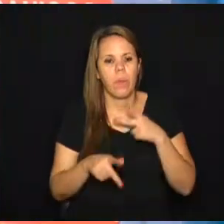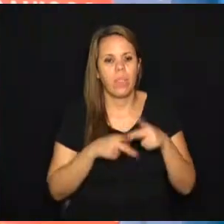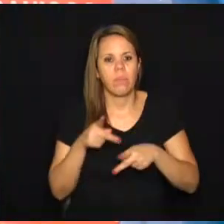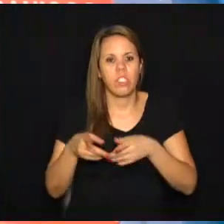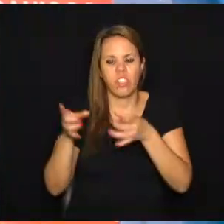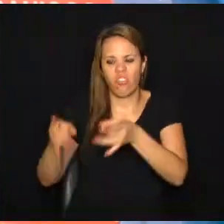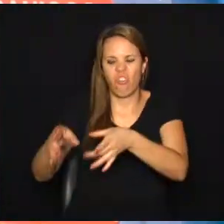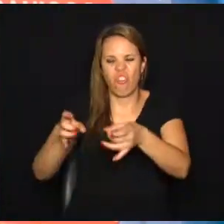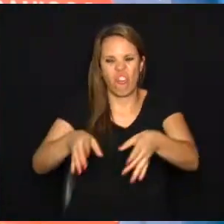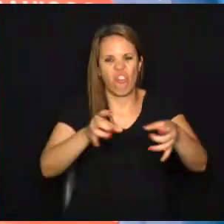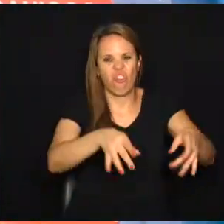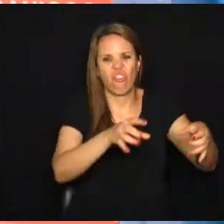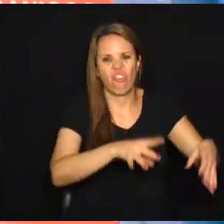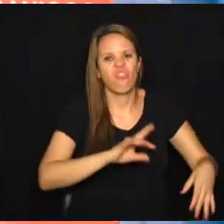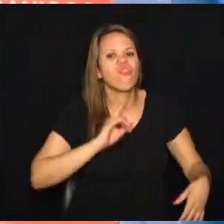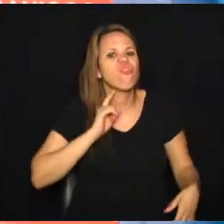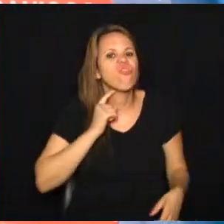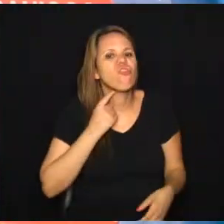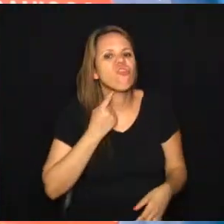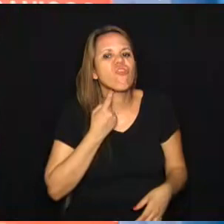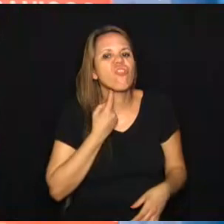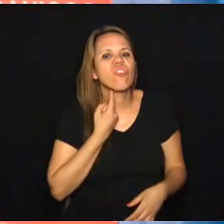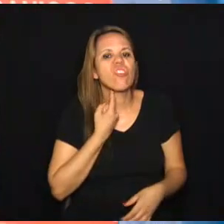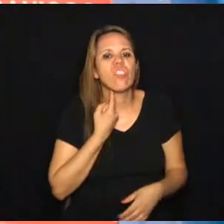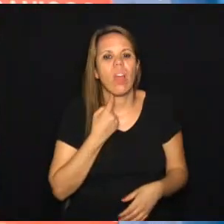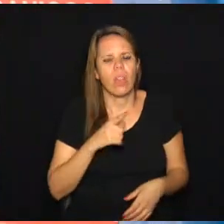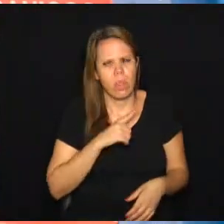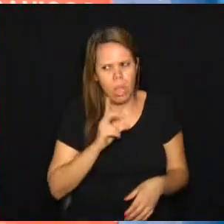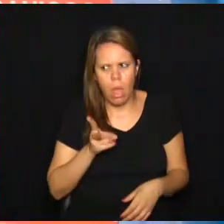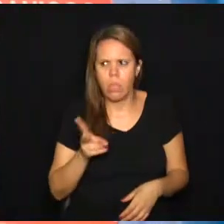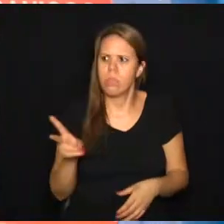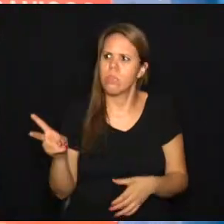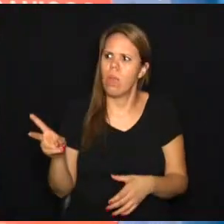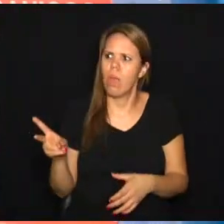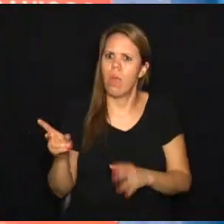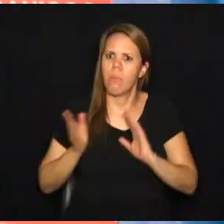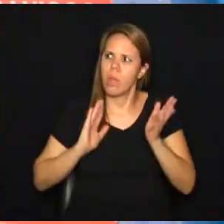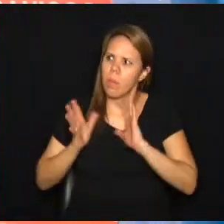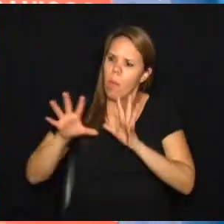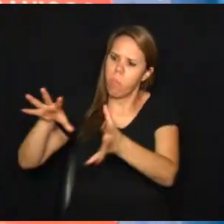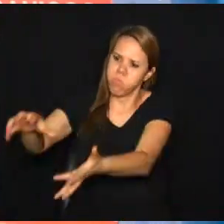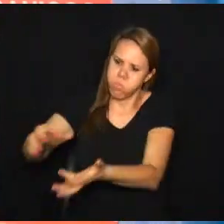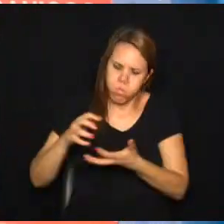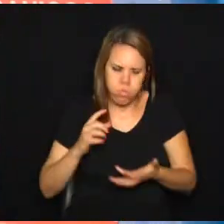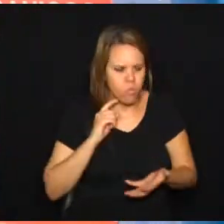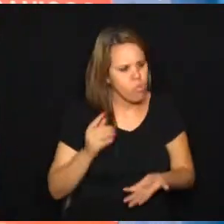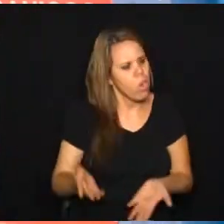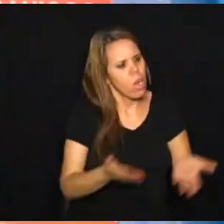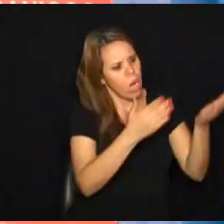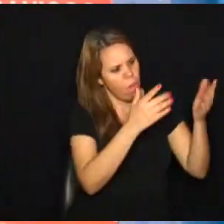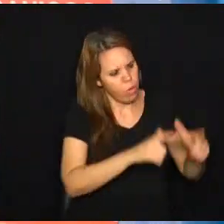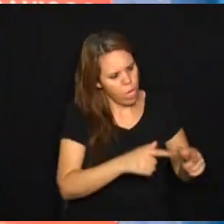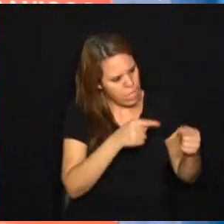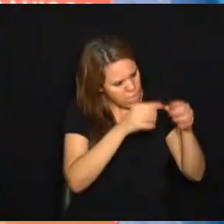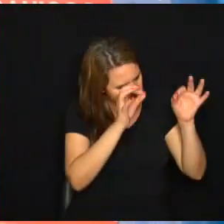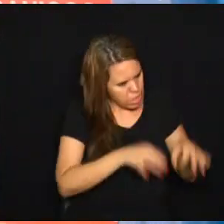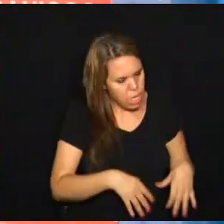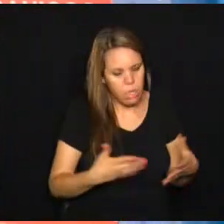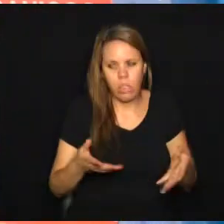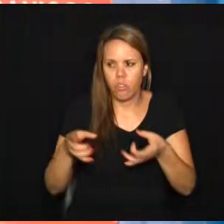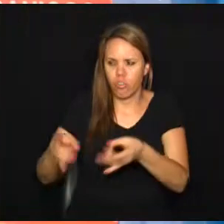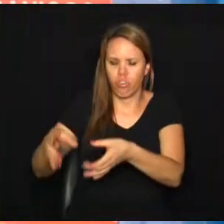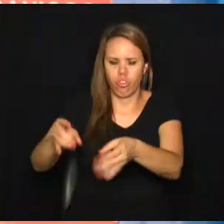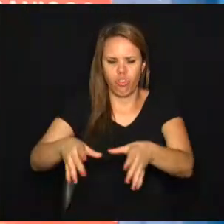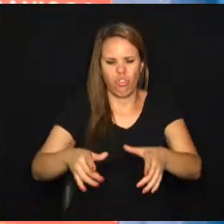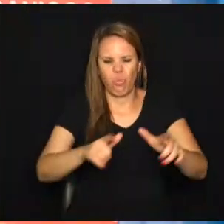jogarem lixo doméstico, lembrando que tem coleta regular por toda a cidade, joga-se muitas vezes lixo doméstico